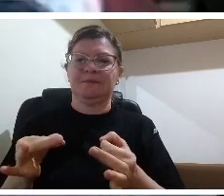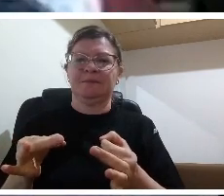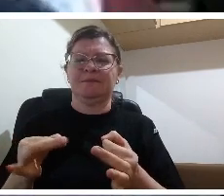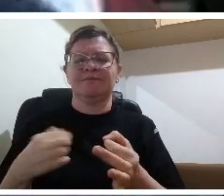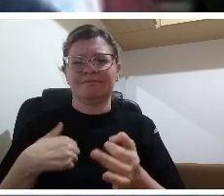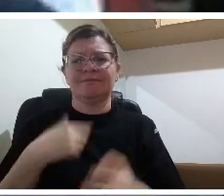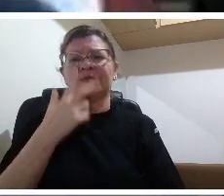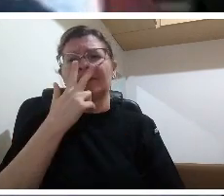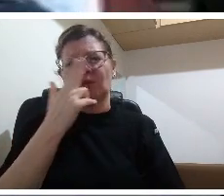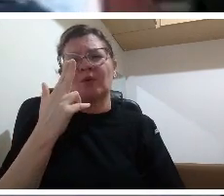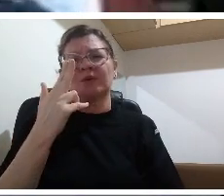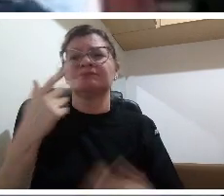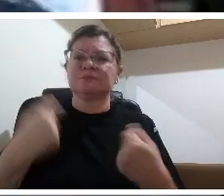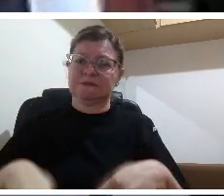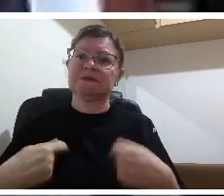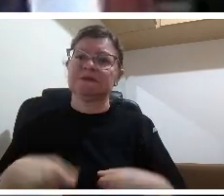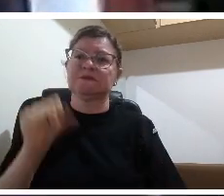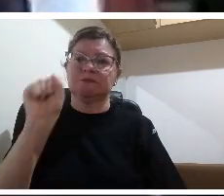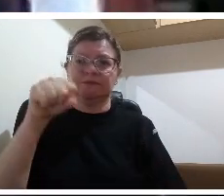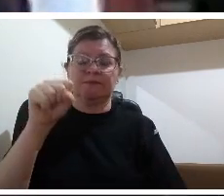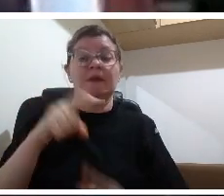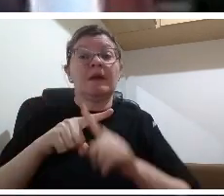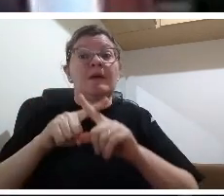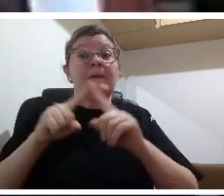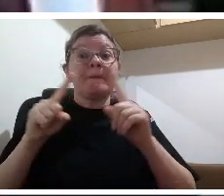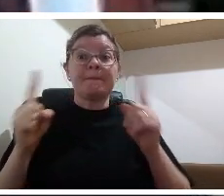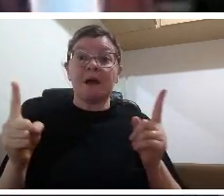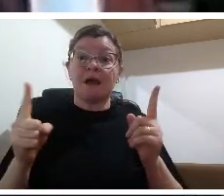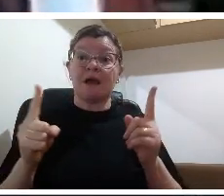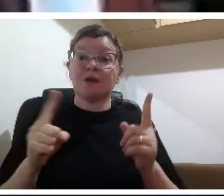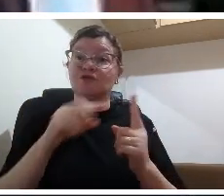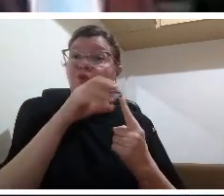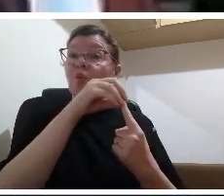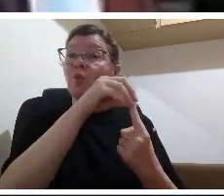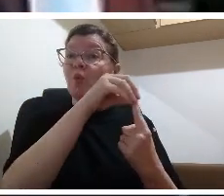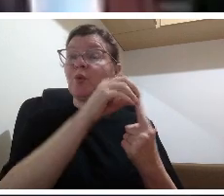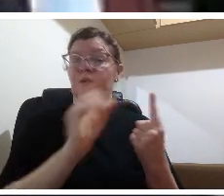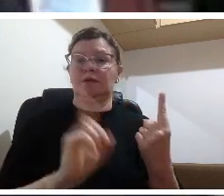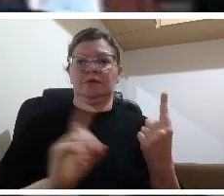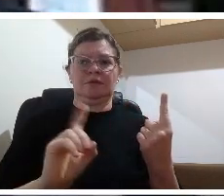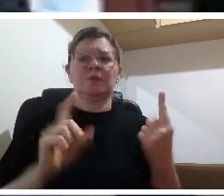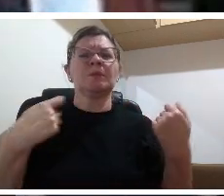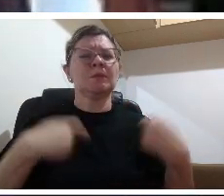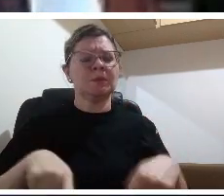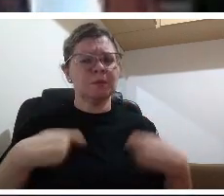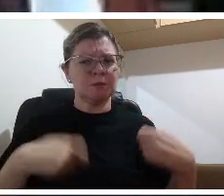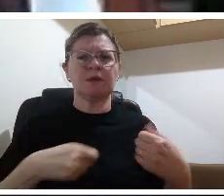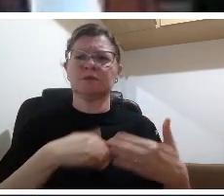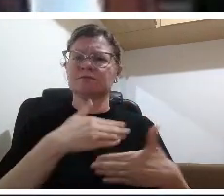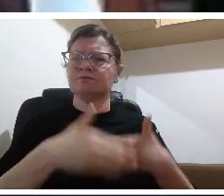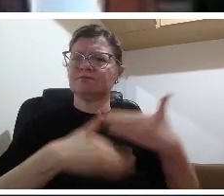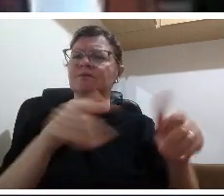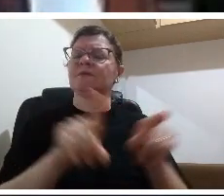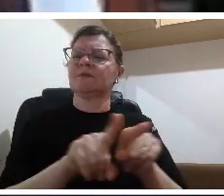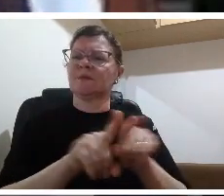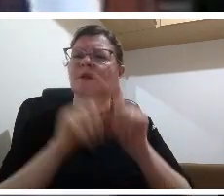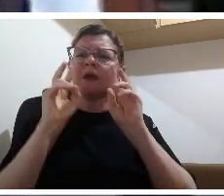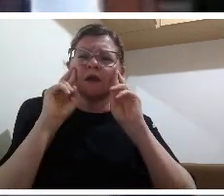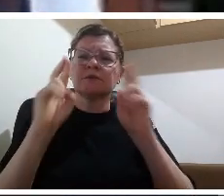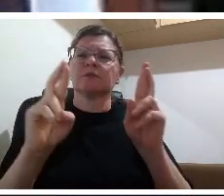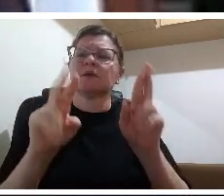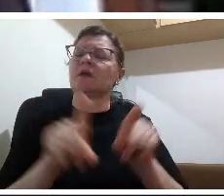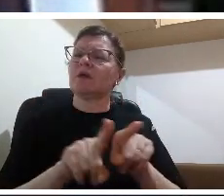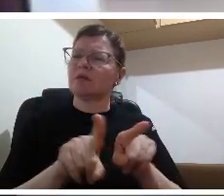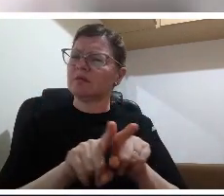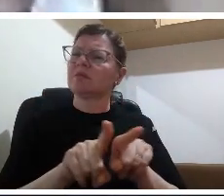porque os alunos não estão isentos não estão fora da sociedade eles são sociedade então